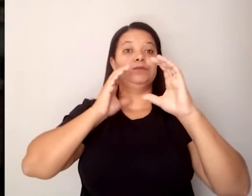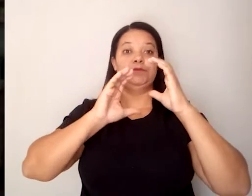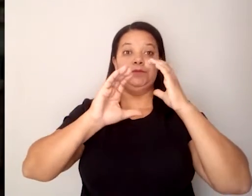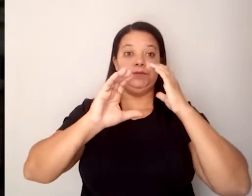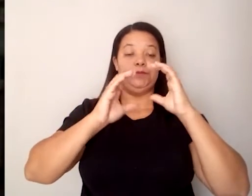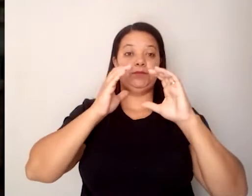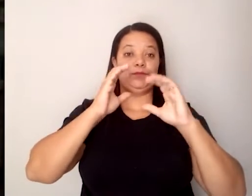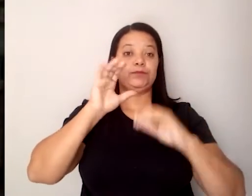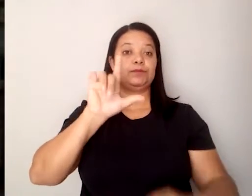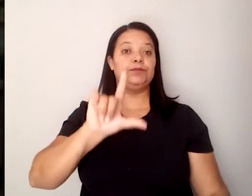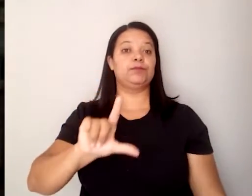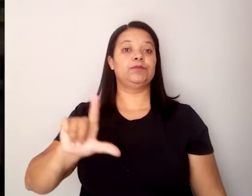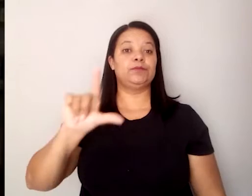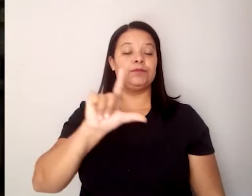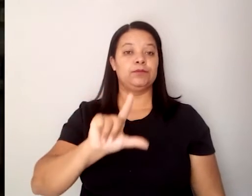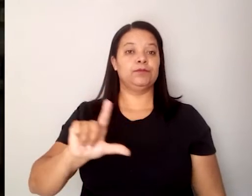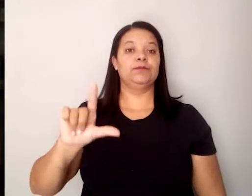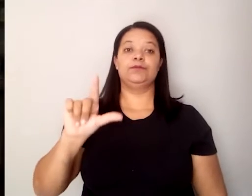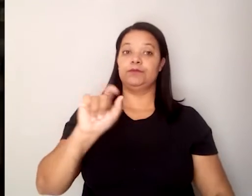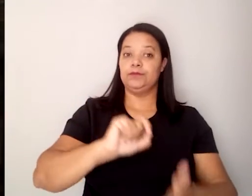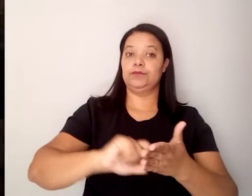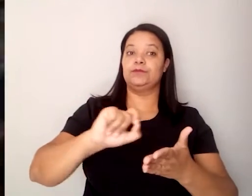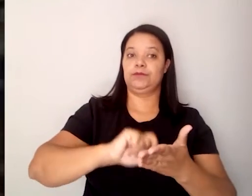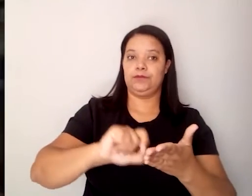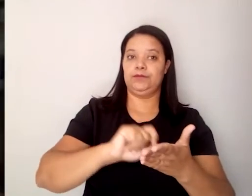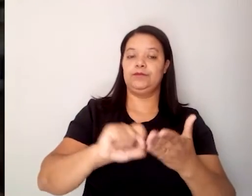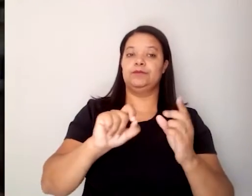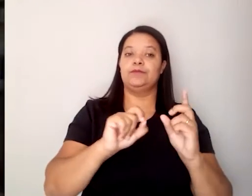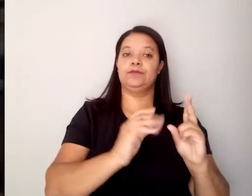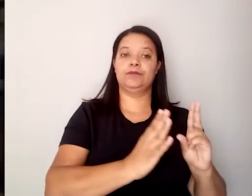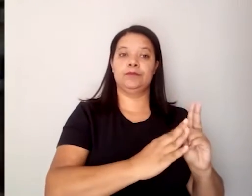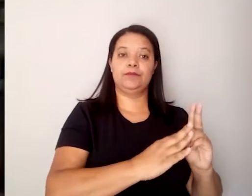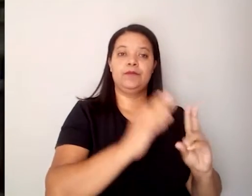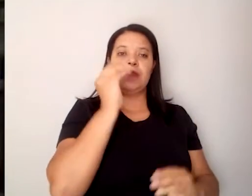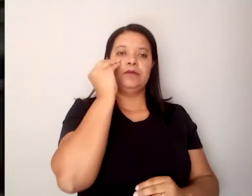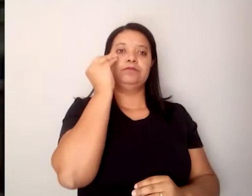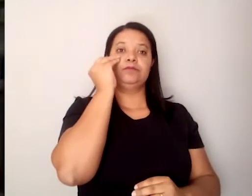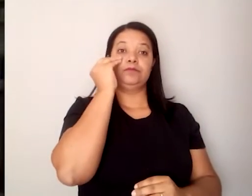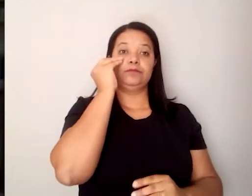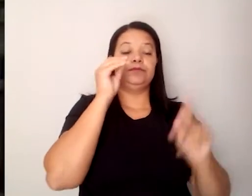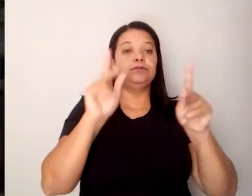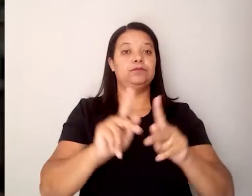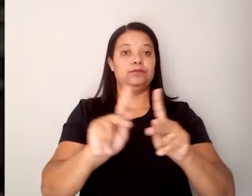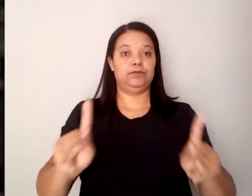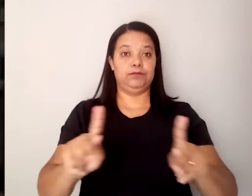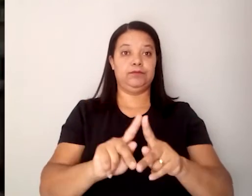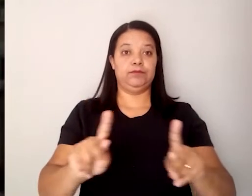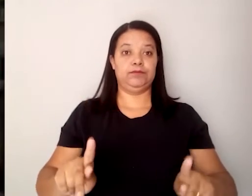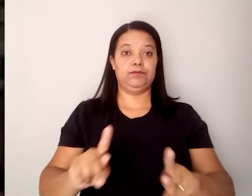escritores indígenas, esses que tentam, esses professores que tentam